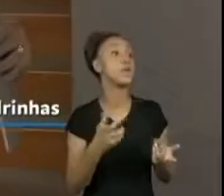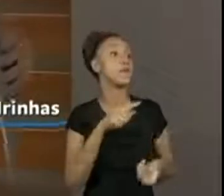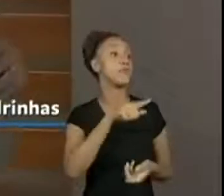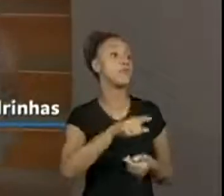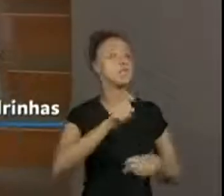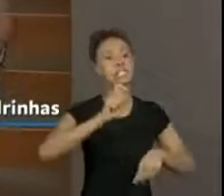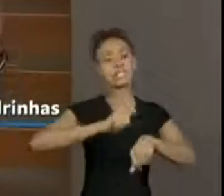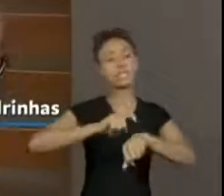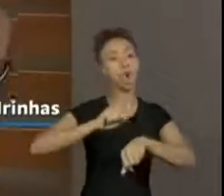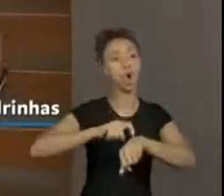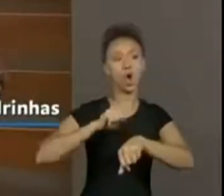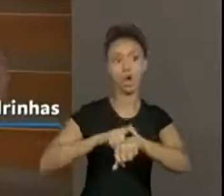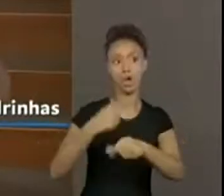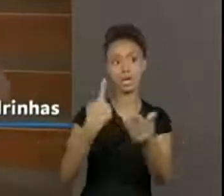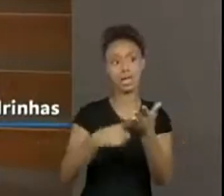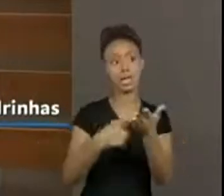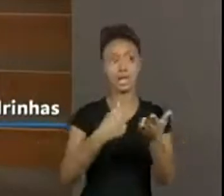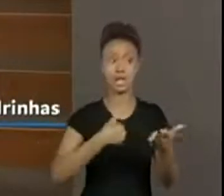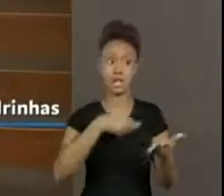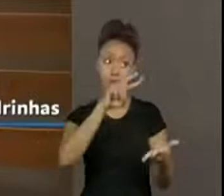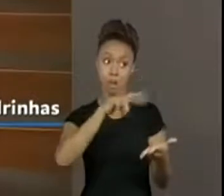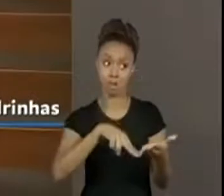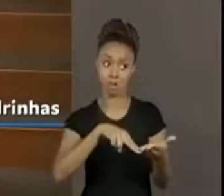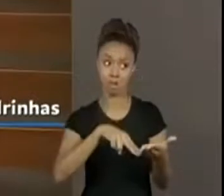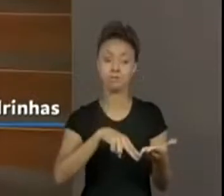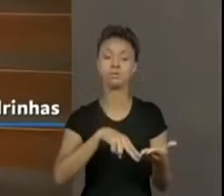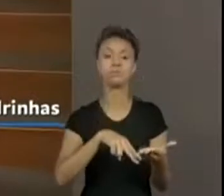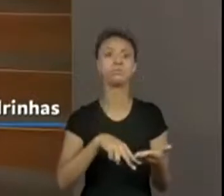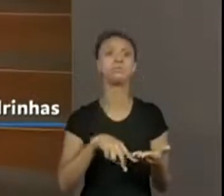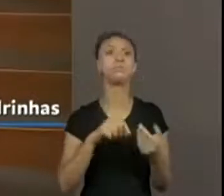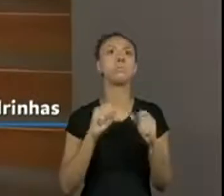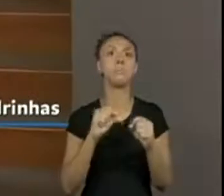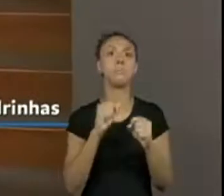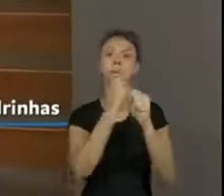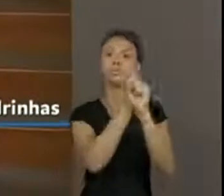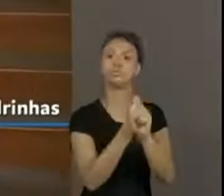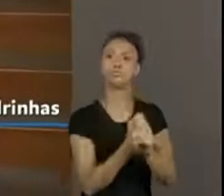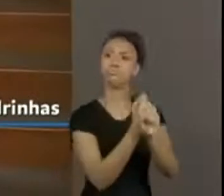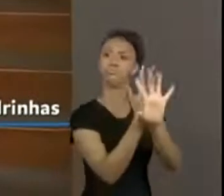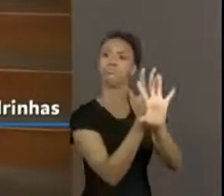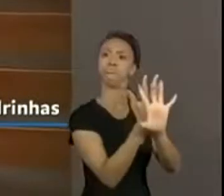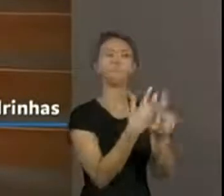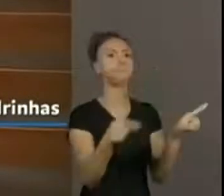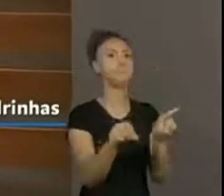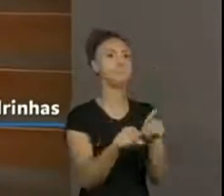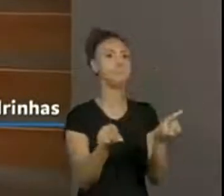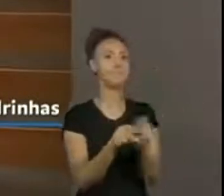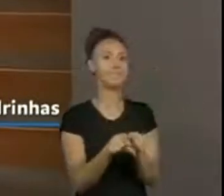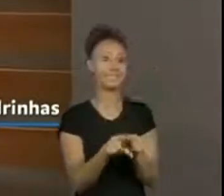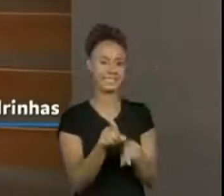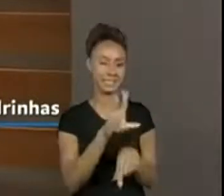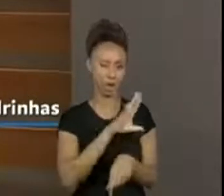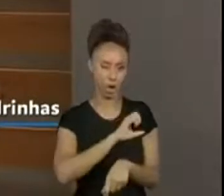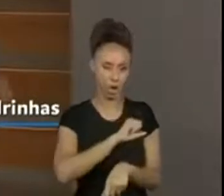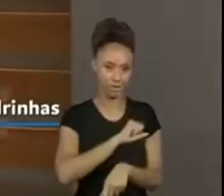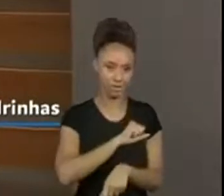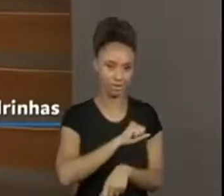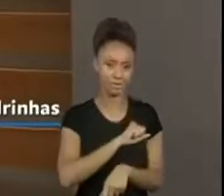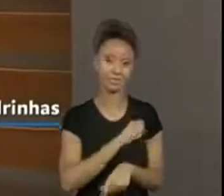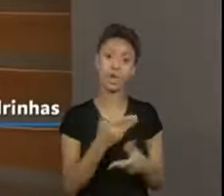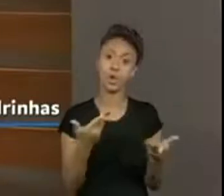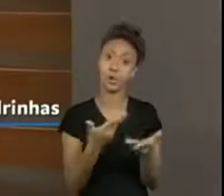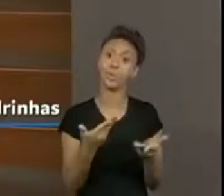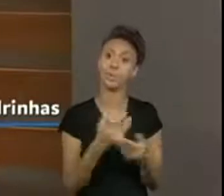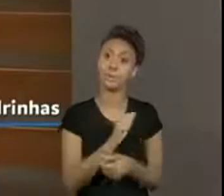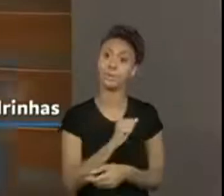naquele momento para eu poder fazer essa leitura. Nem que seja plugado num aplicativo. Sabe aqueles que vocês adoram usar? Que hoje a gente